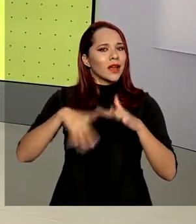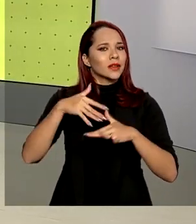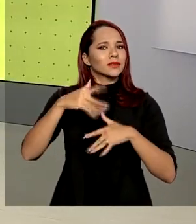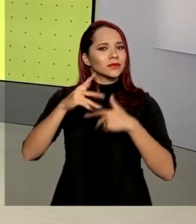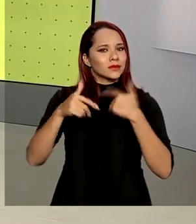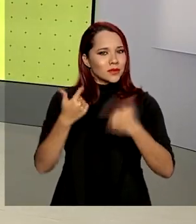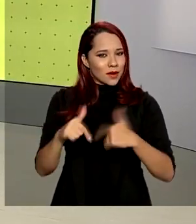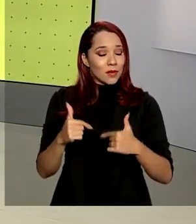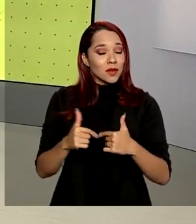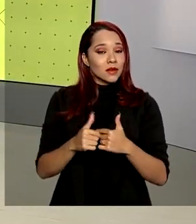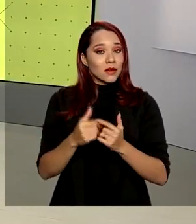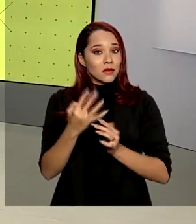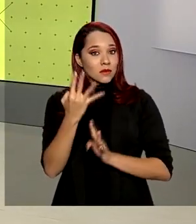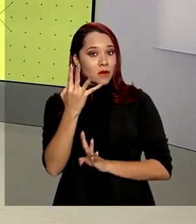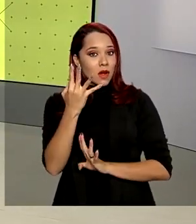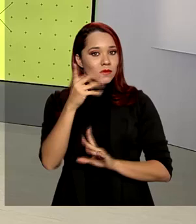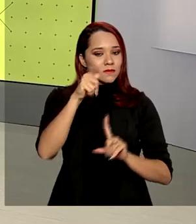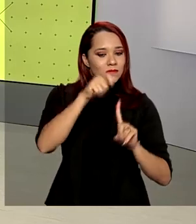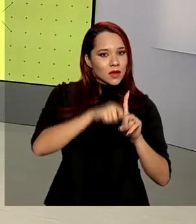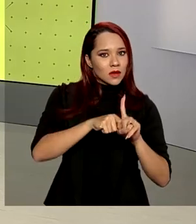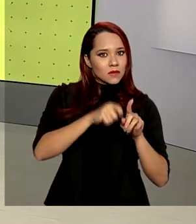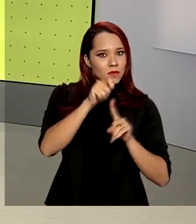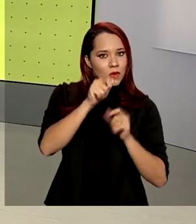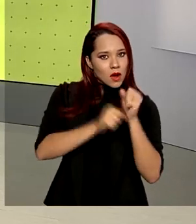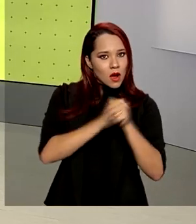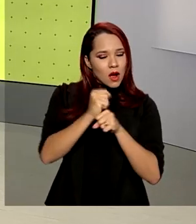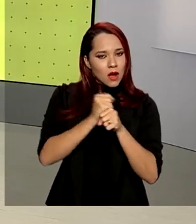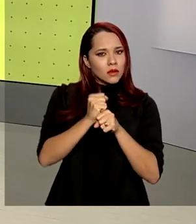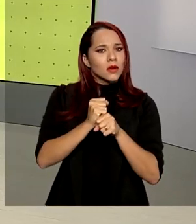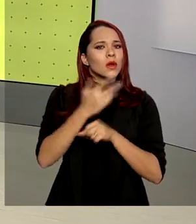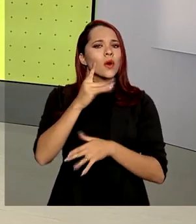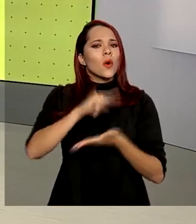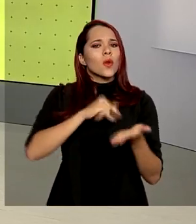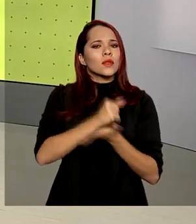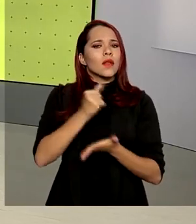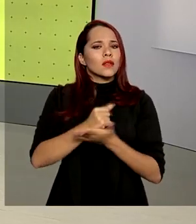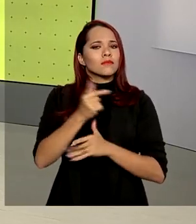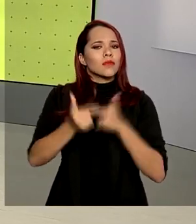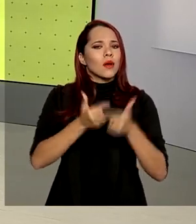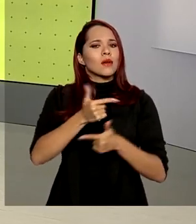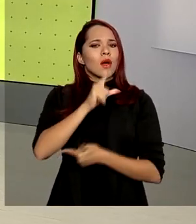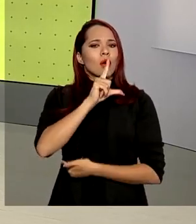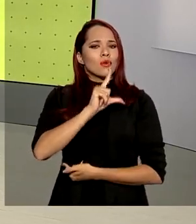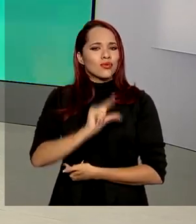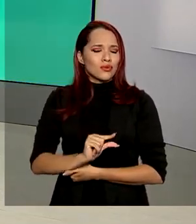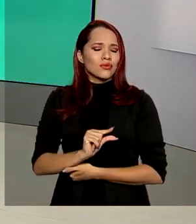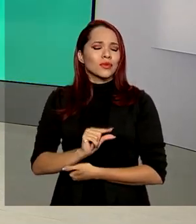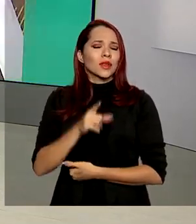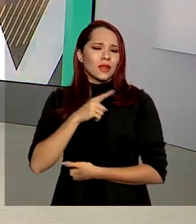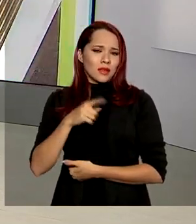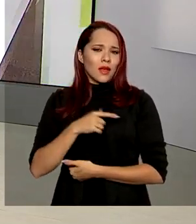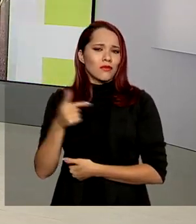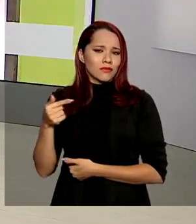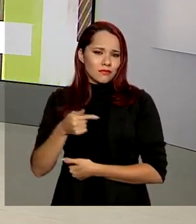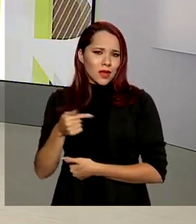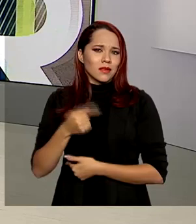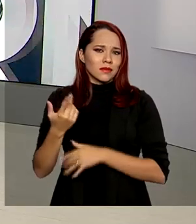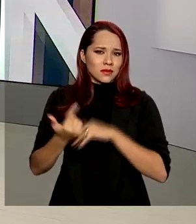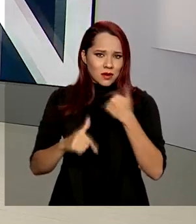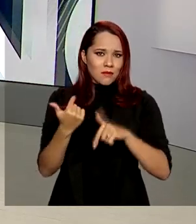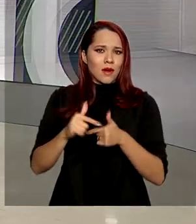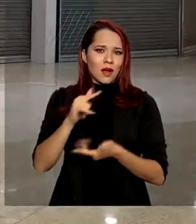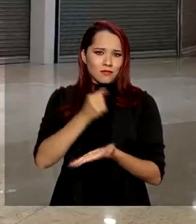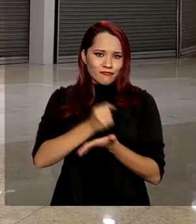Nos quatro primeiros meses do ano, houve queda nas contratações no país, o que levou a um saldo negativo de empregos formais.